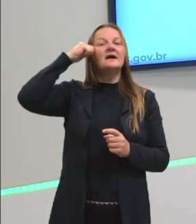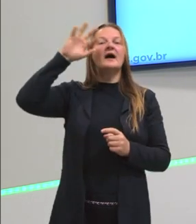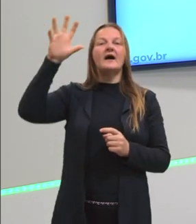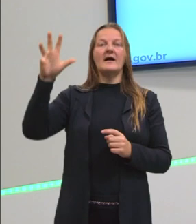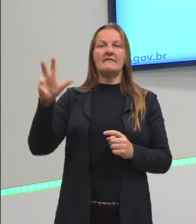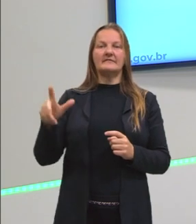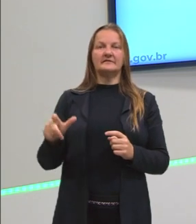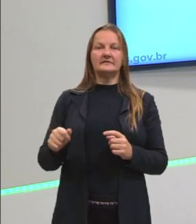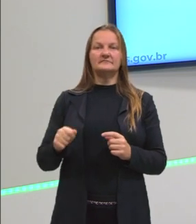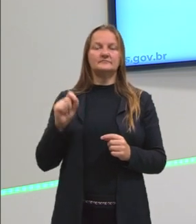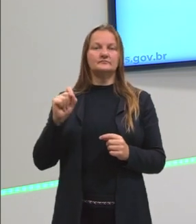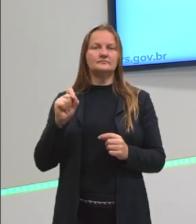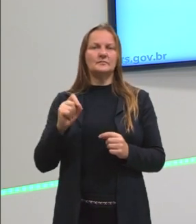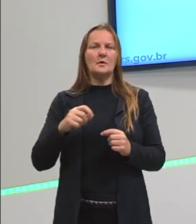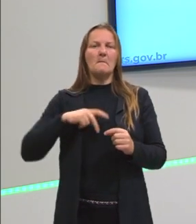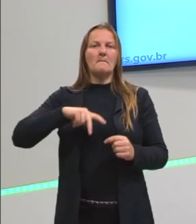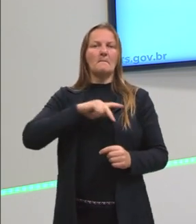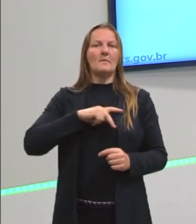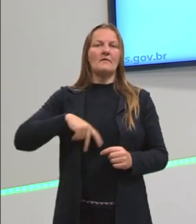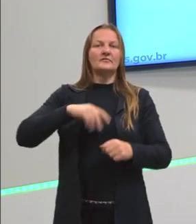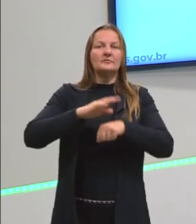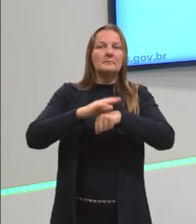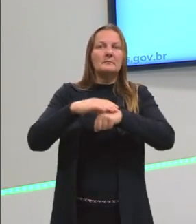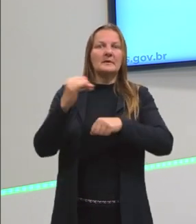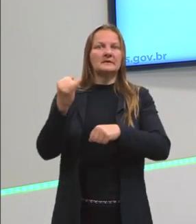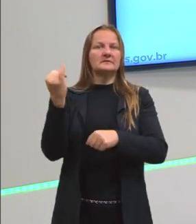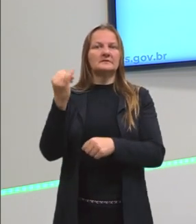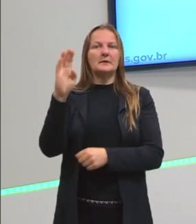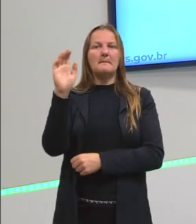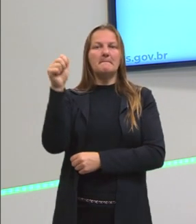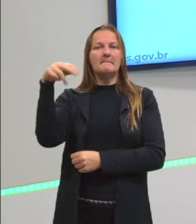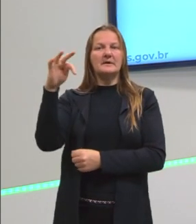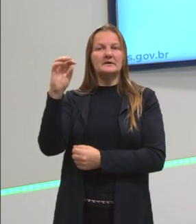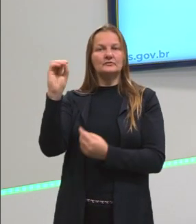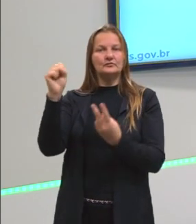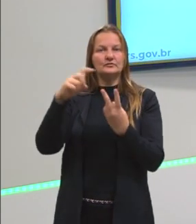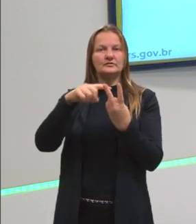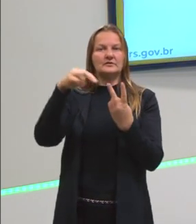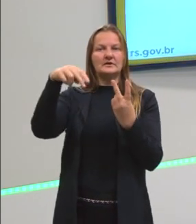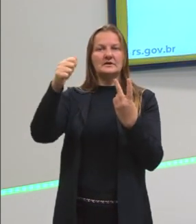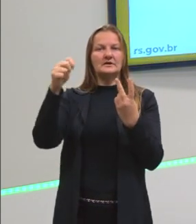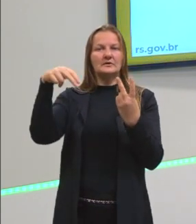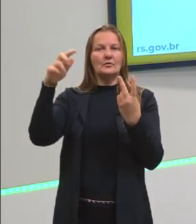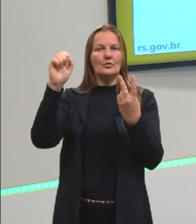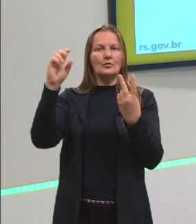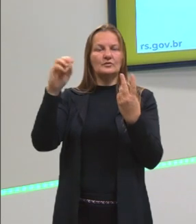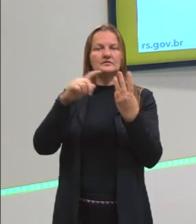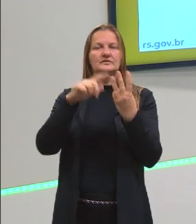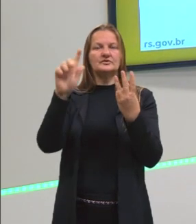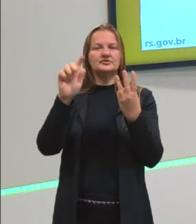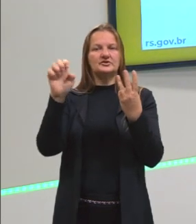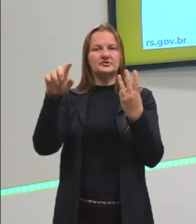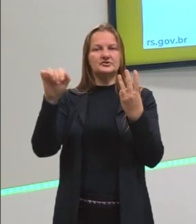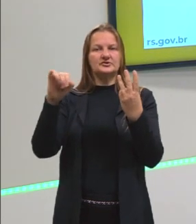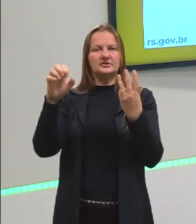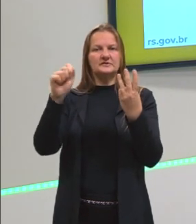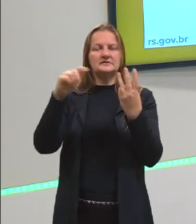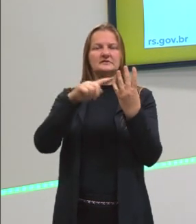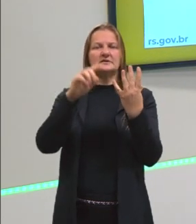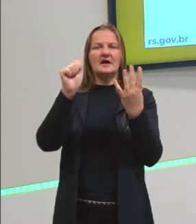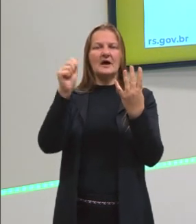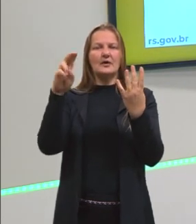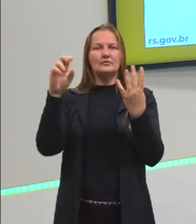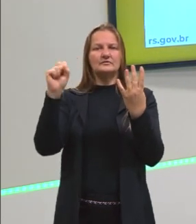os principais povos, que vêm para cá, né? Vêm os Bantos, os Nagôs, Gegês, Alsás